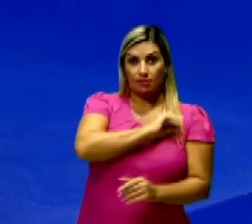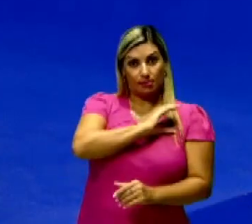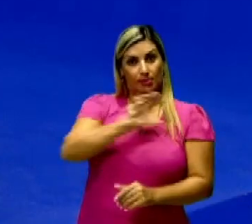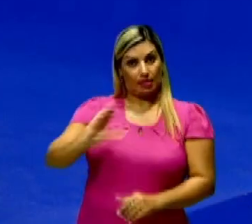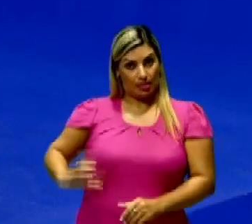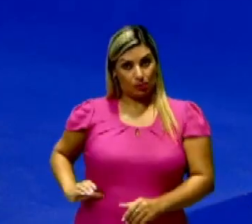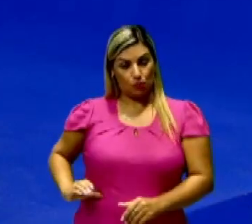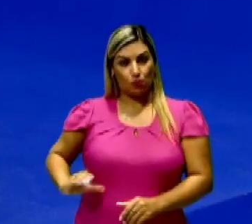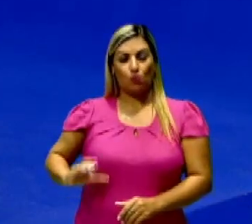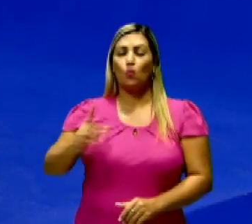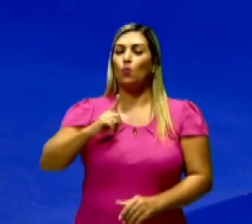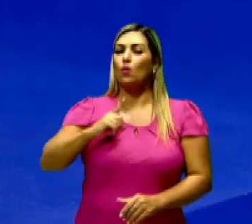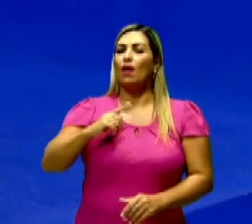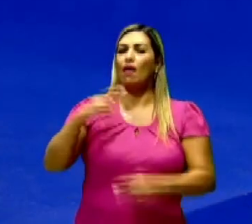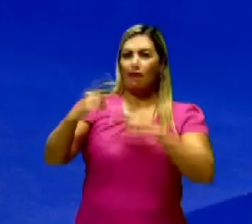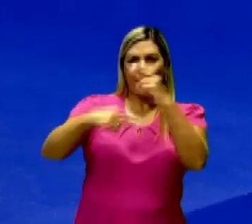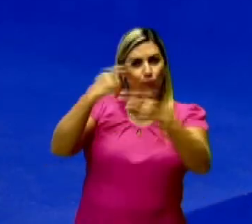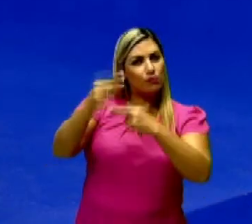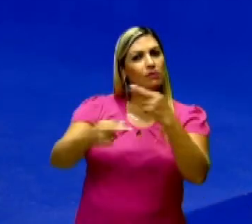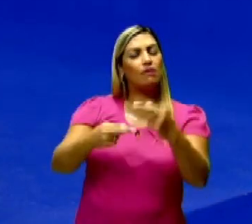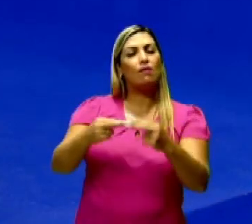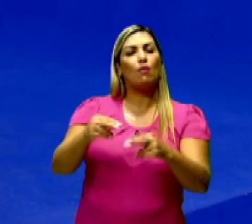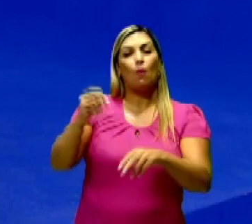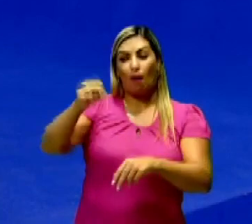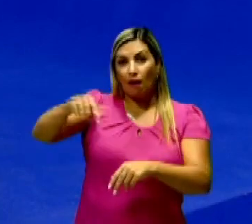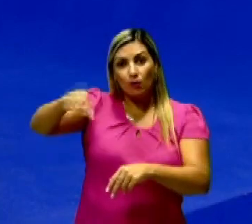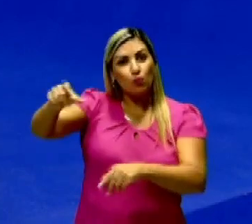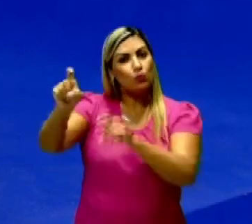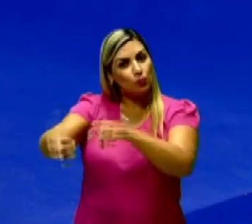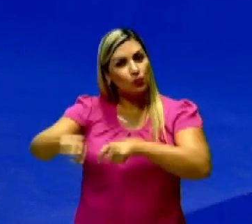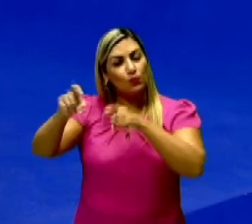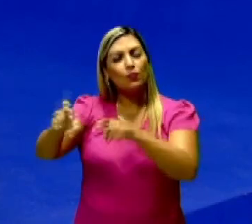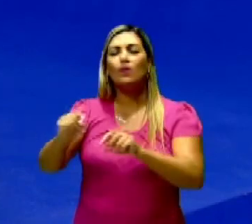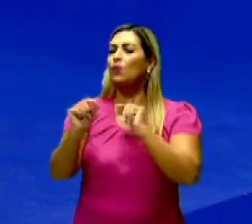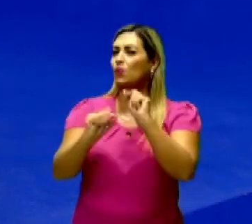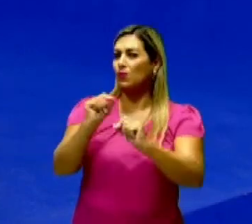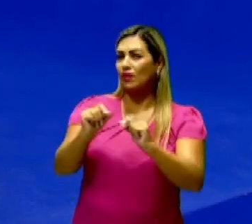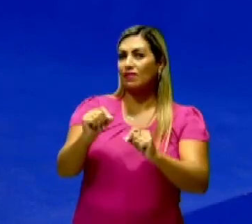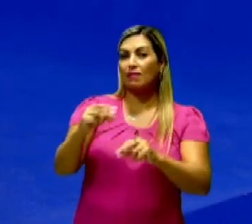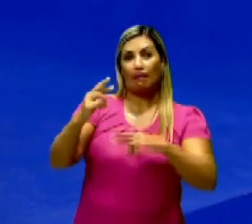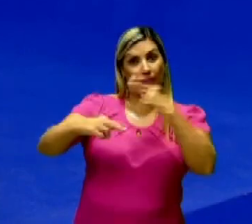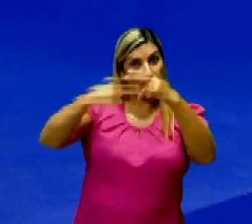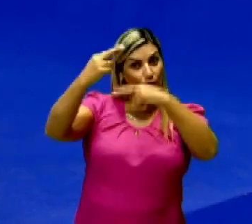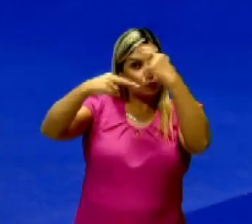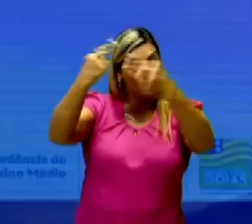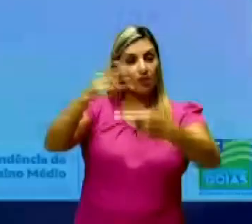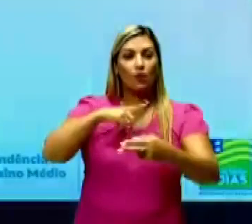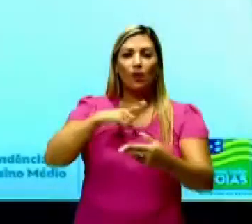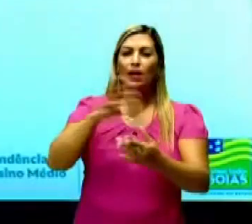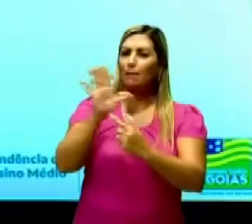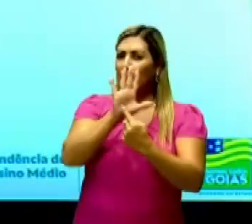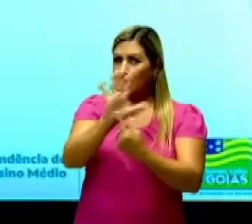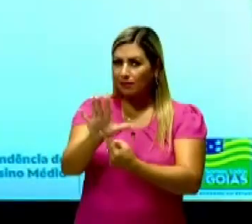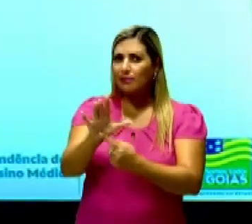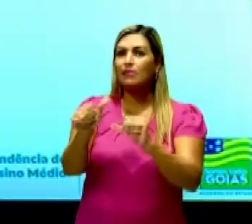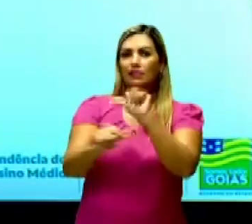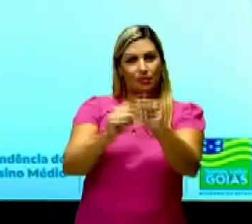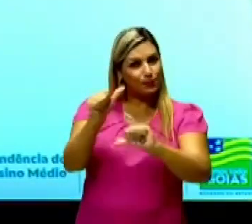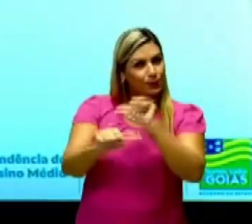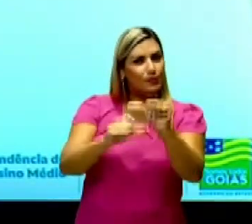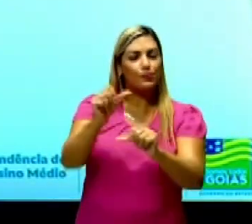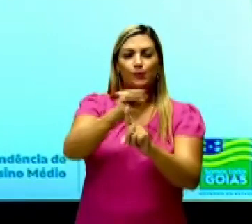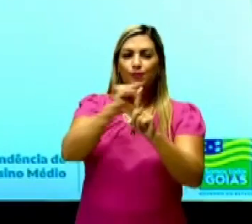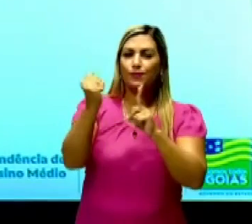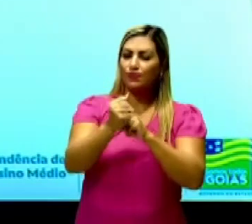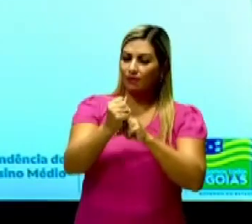Cristo? É a chamada revolução da agricultura. O que que é isso? Essa revolução, ela vai trazer grandes mudanças para a sociedade.